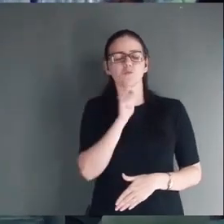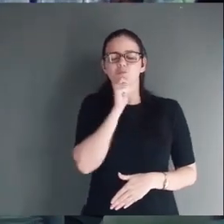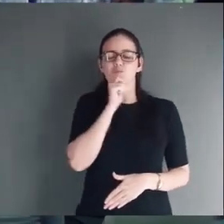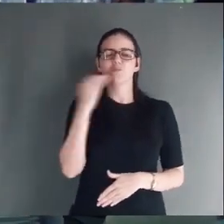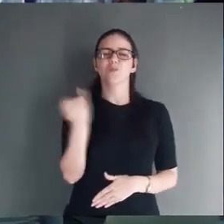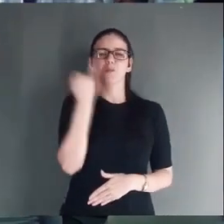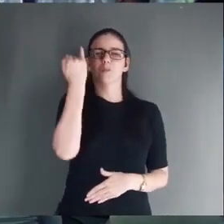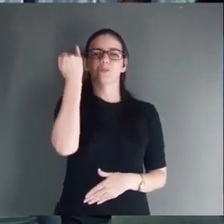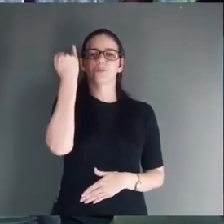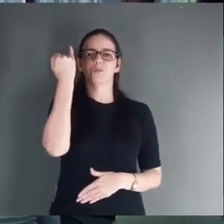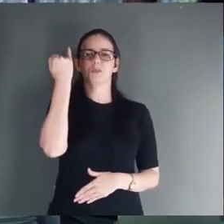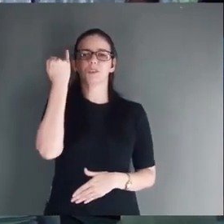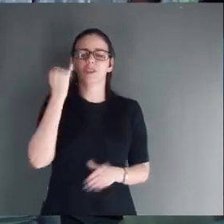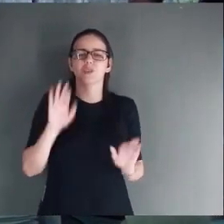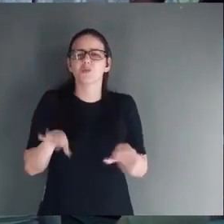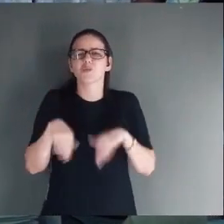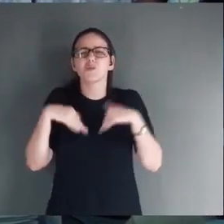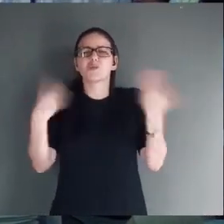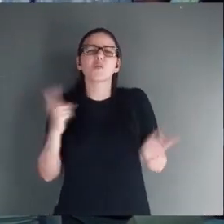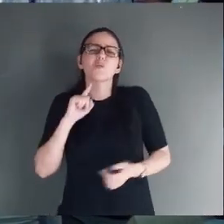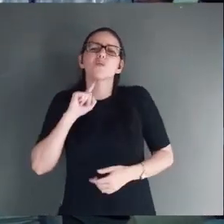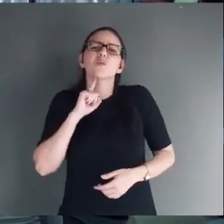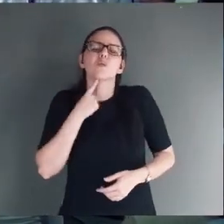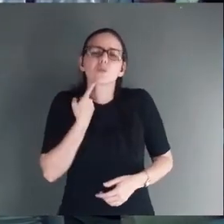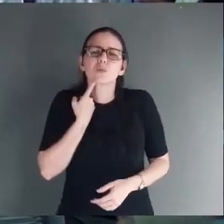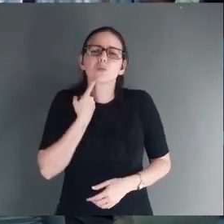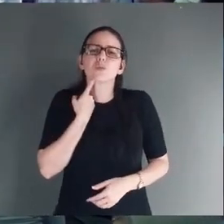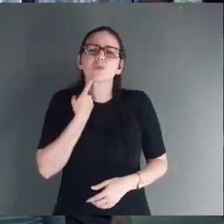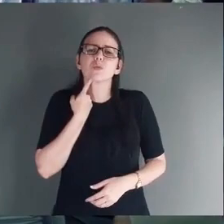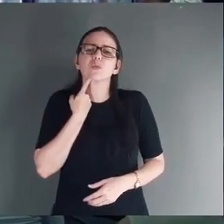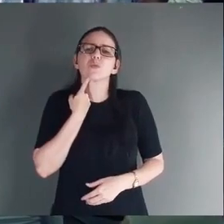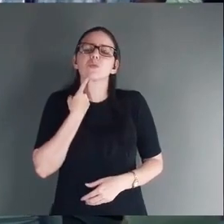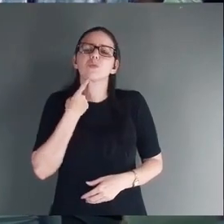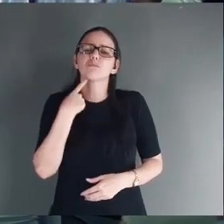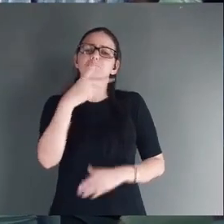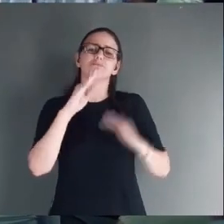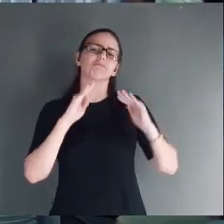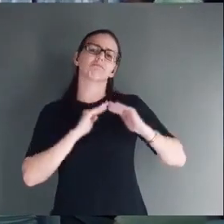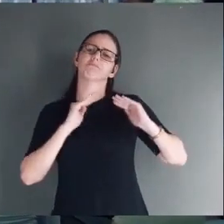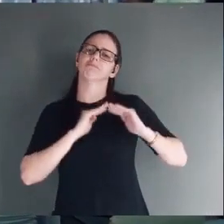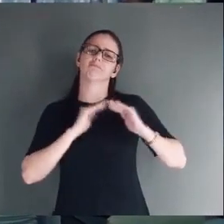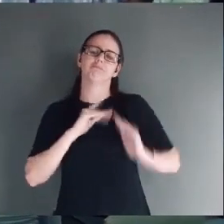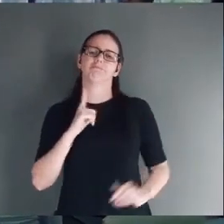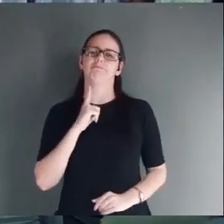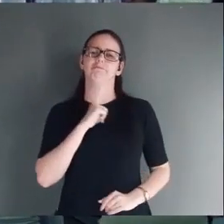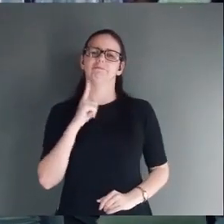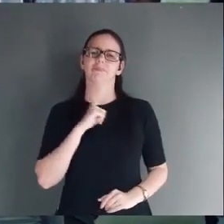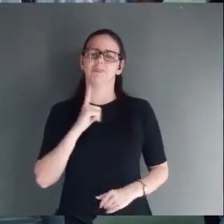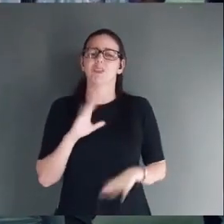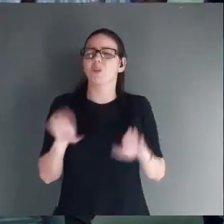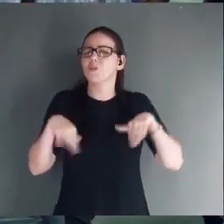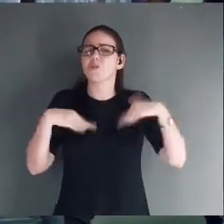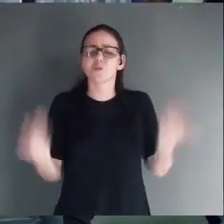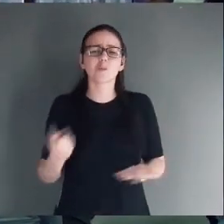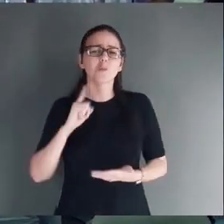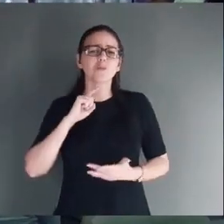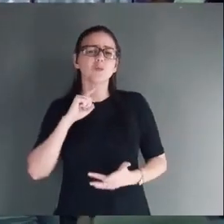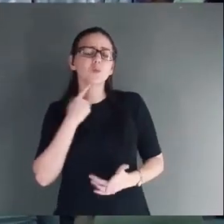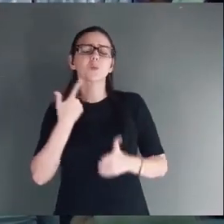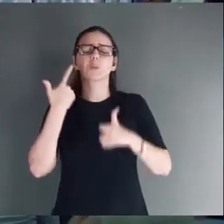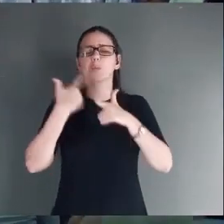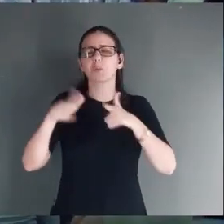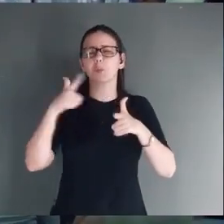o quão suja nossa carne seja. O quão suja